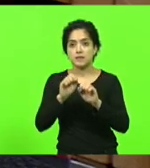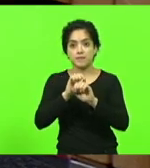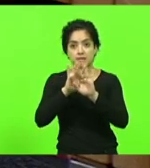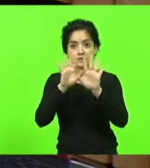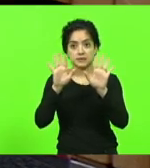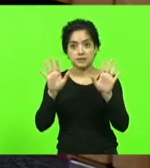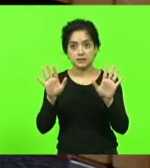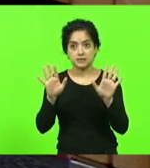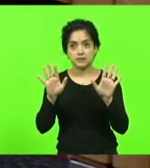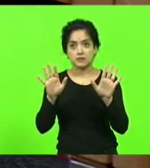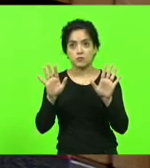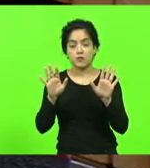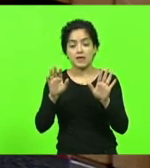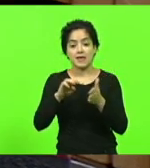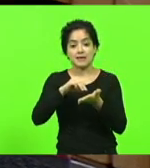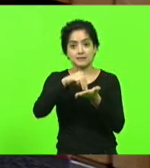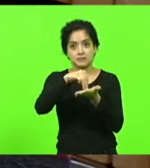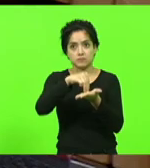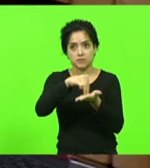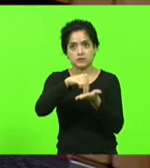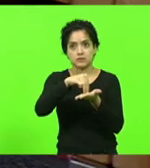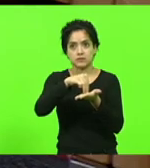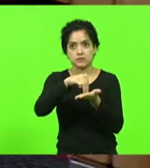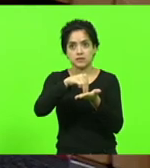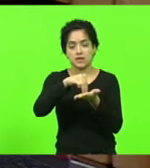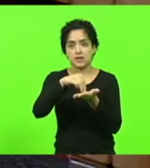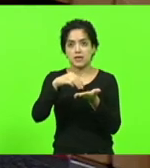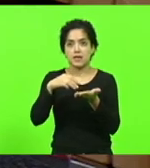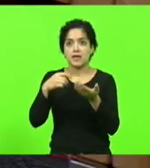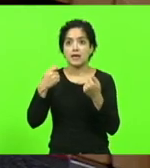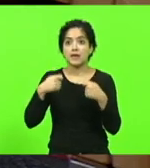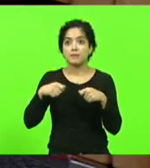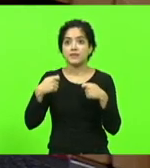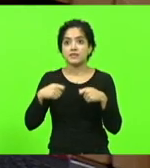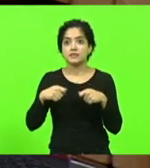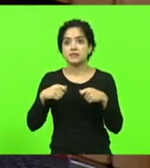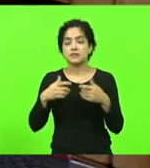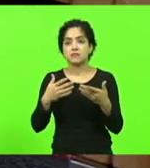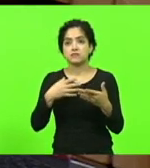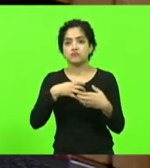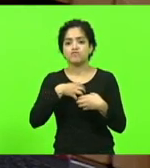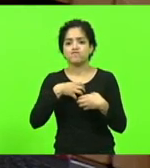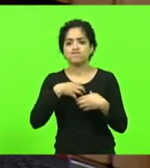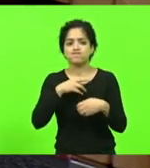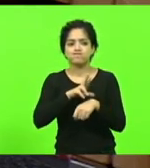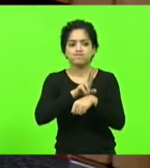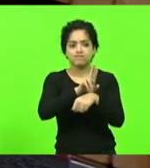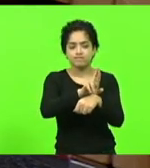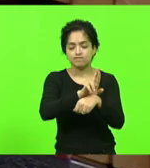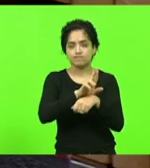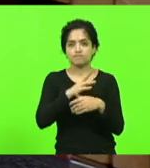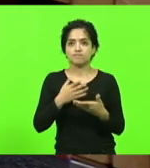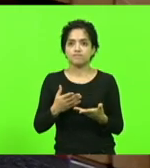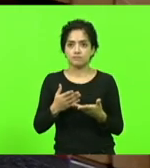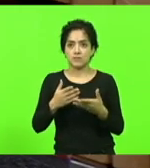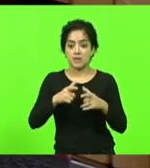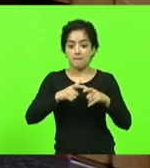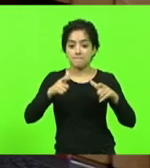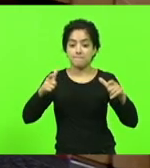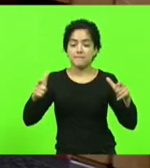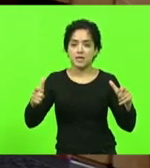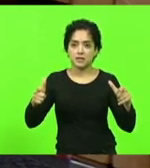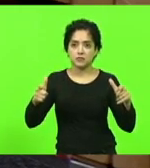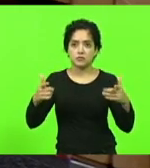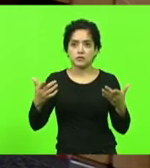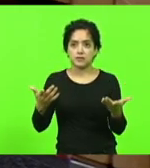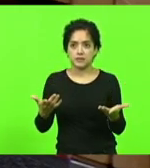ponto de vista para que esta moção saia desta casa ela tem que ter um sentimento de representação majoritária sob